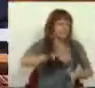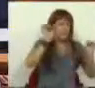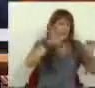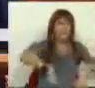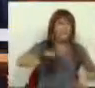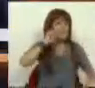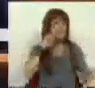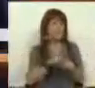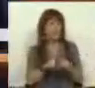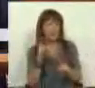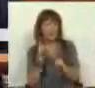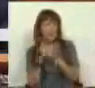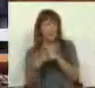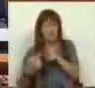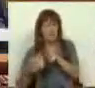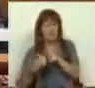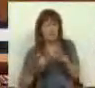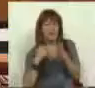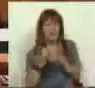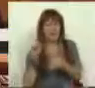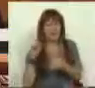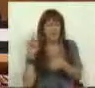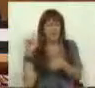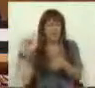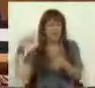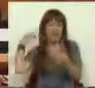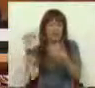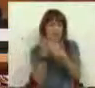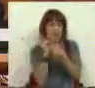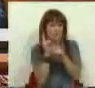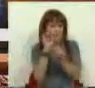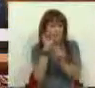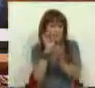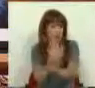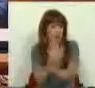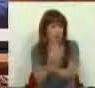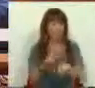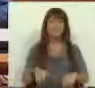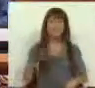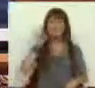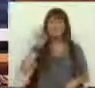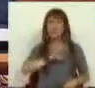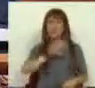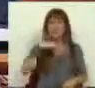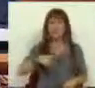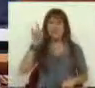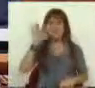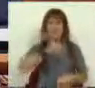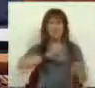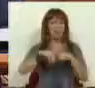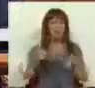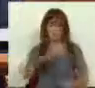e proteger os mesmos interesses de sempre de há 36 anos. Sr. Presidente, Srs. e Srs.